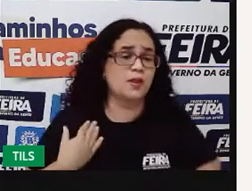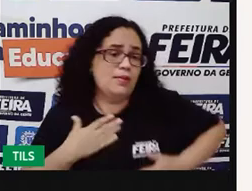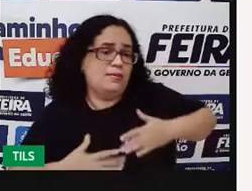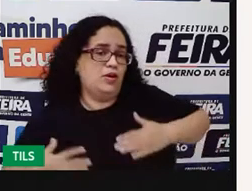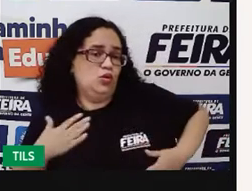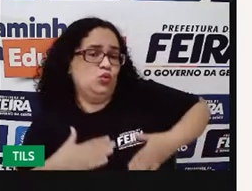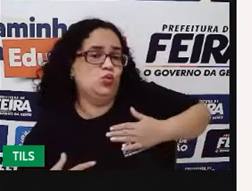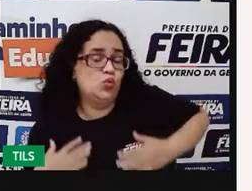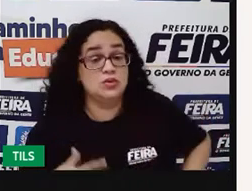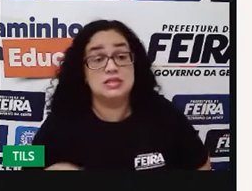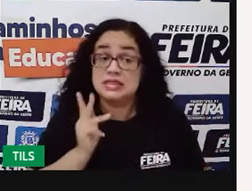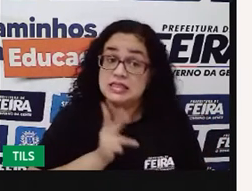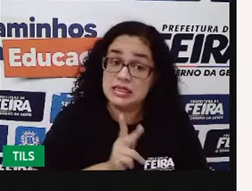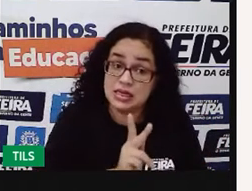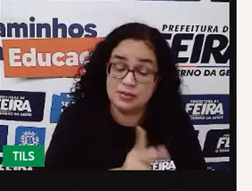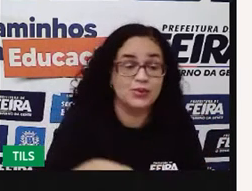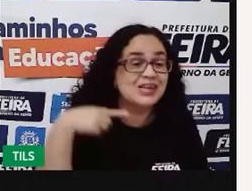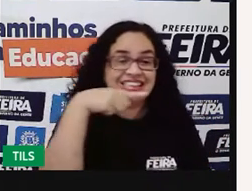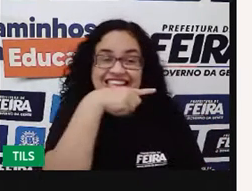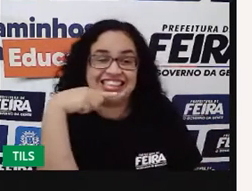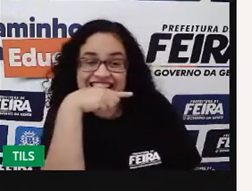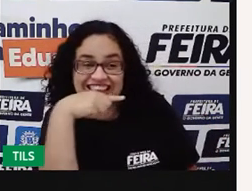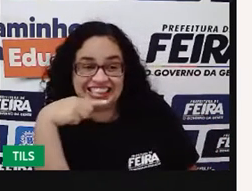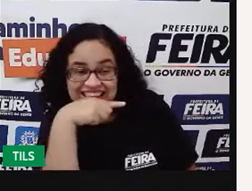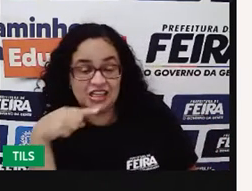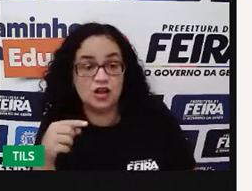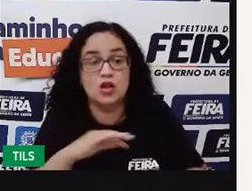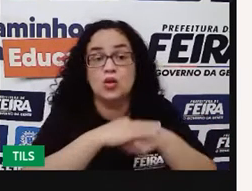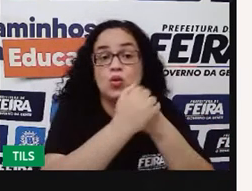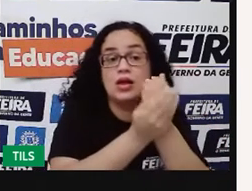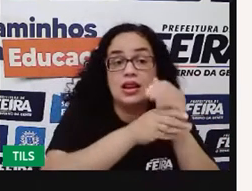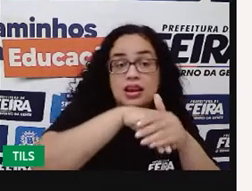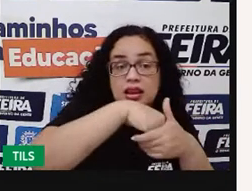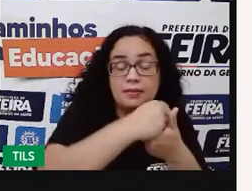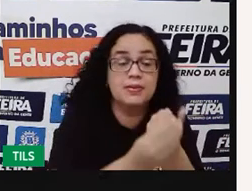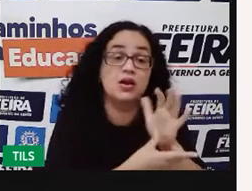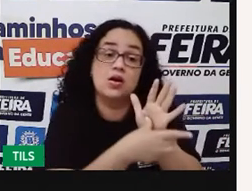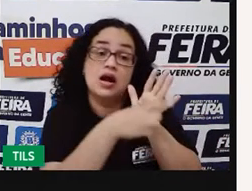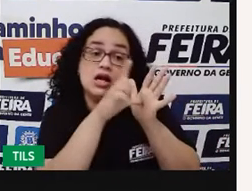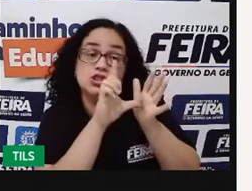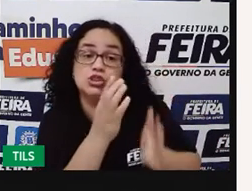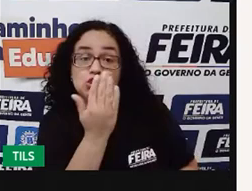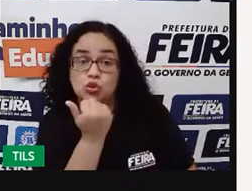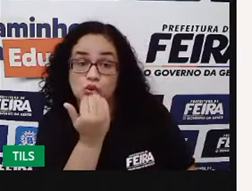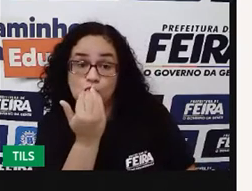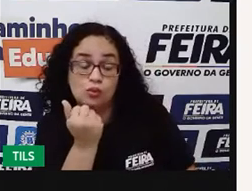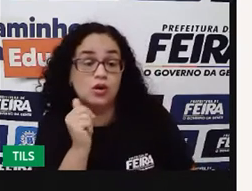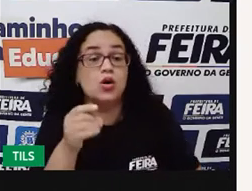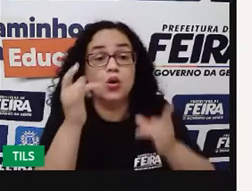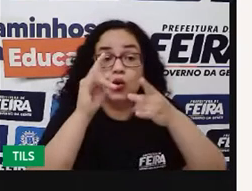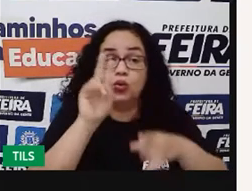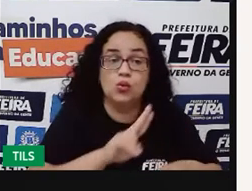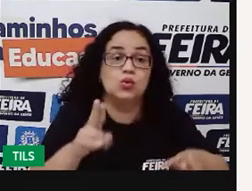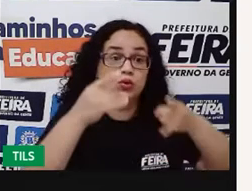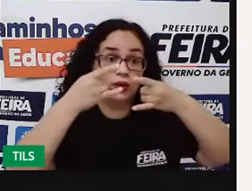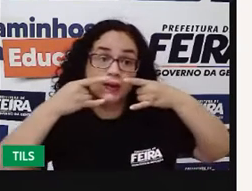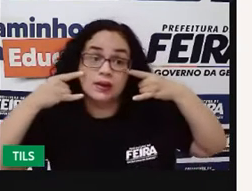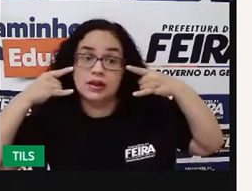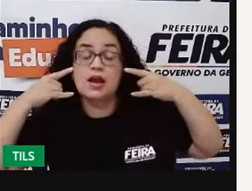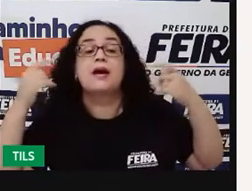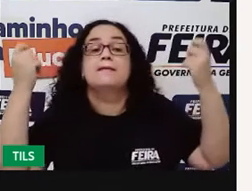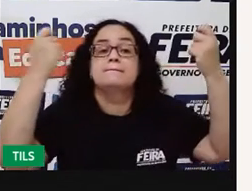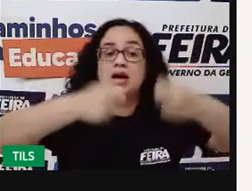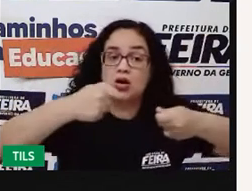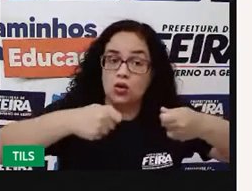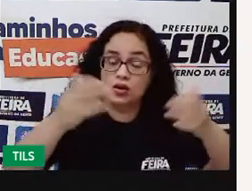banho diariamente, escovar os dentes, lavar as mãos antes das refeições, usar máscara, agora que nós estamos num